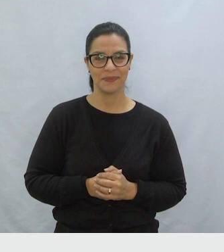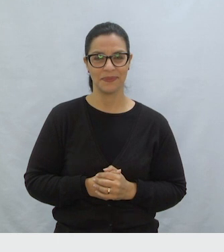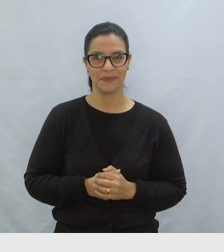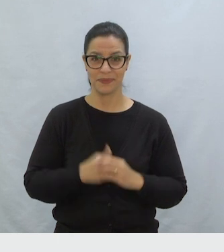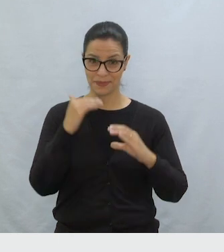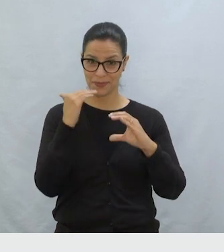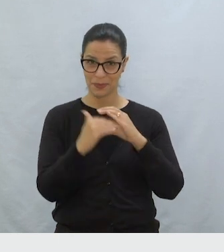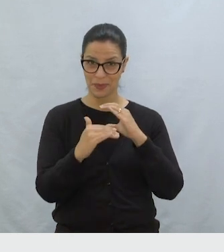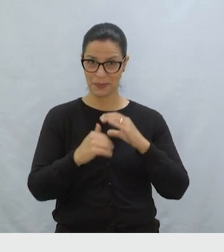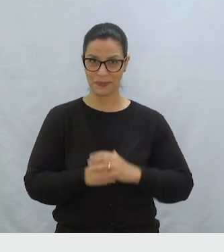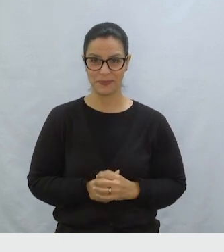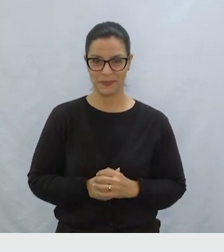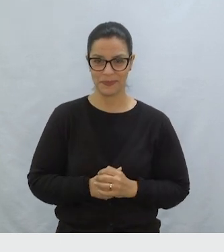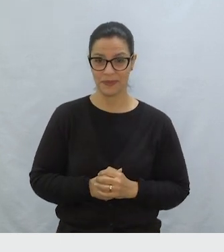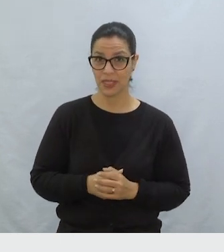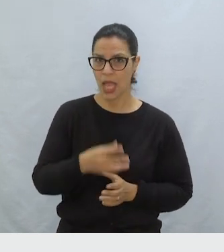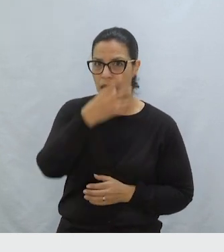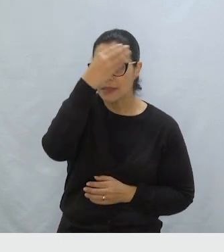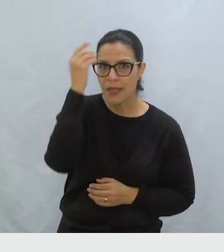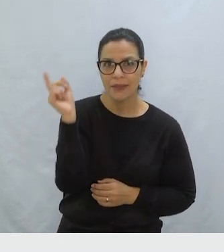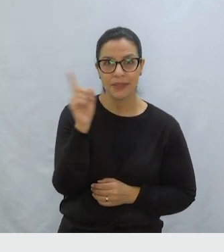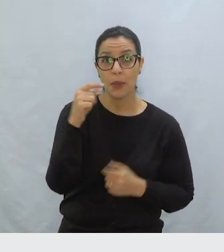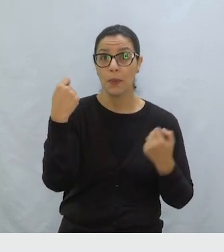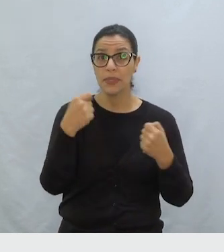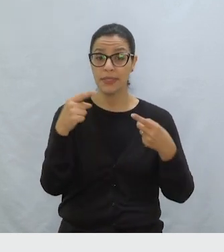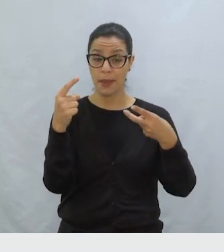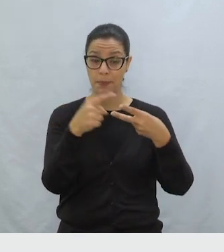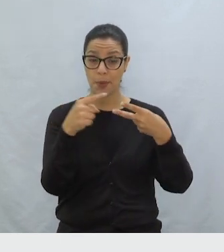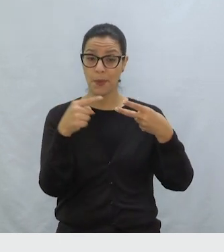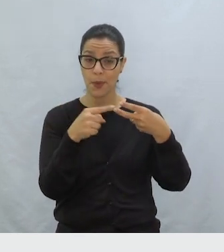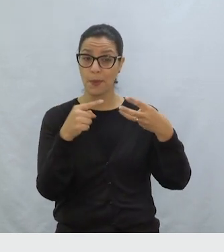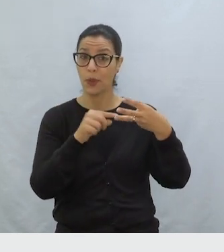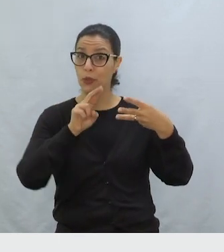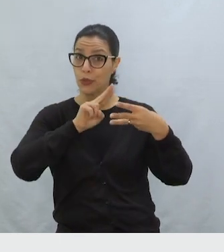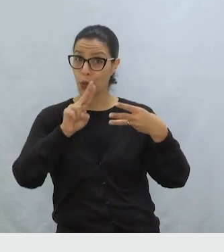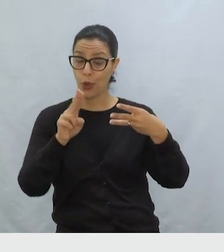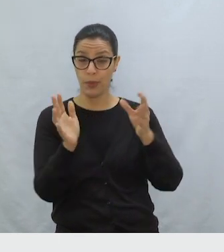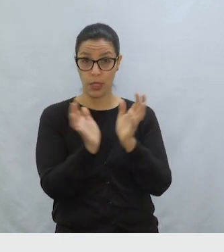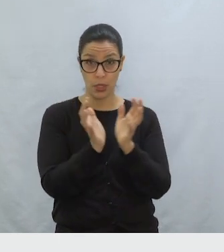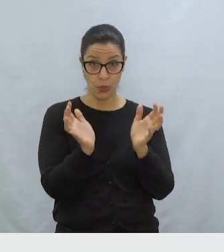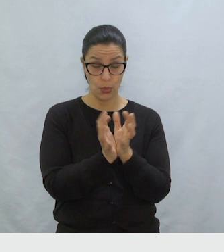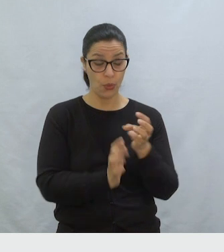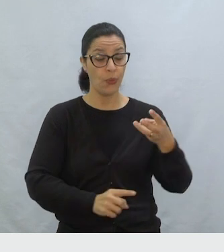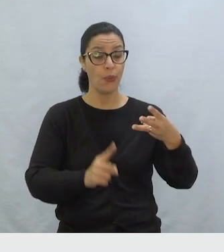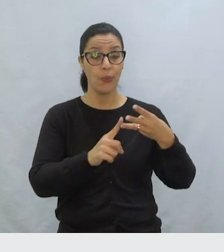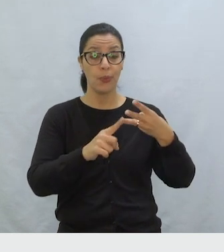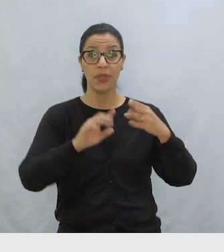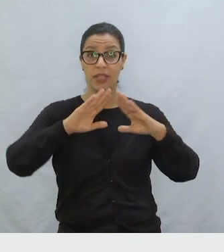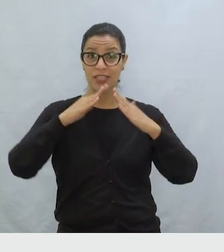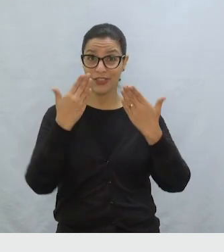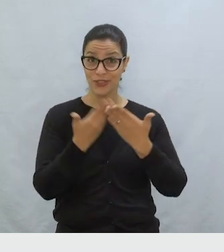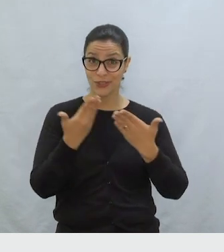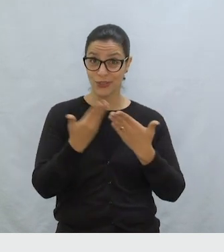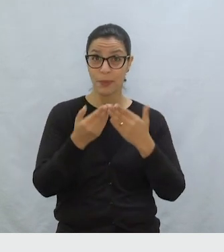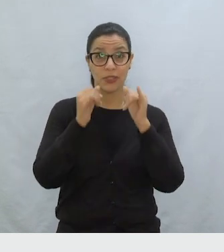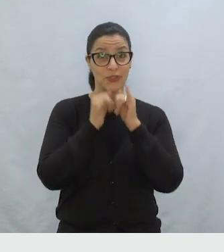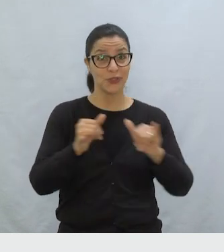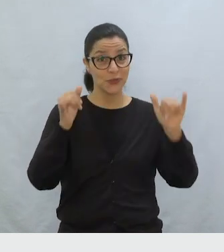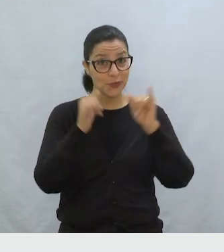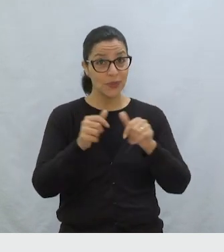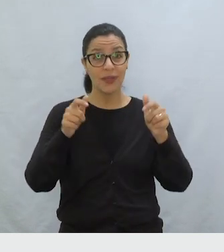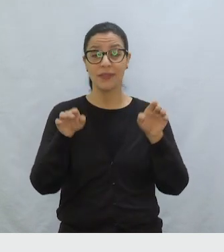Gmail Ponto Com Não esqueça De colocar Todos esses dados Eles são muito importantes Para a gente poder